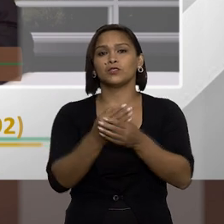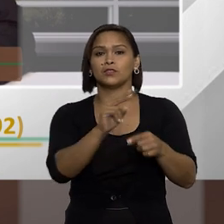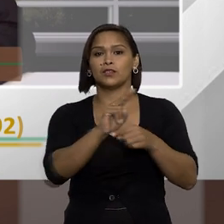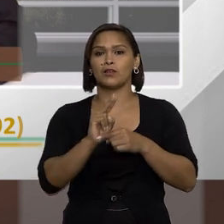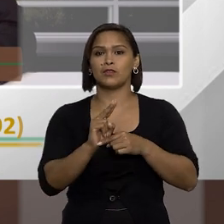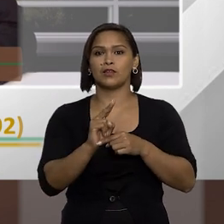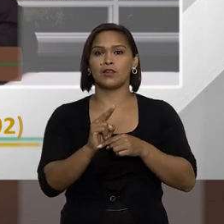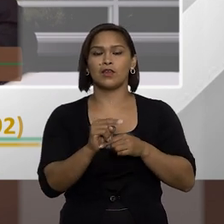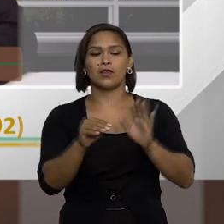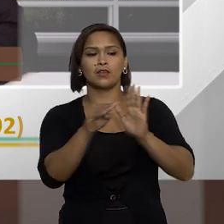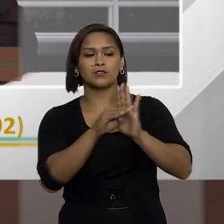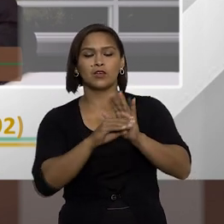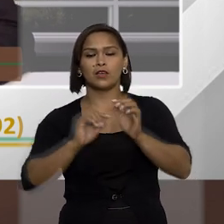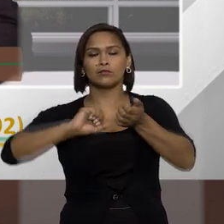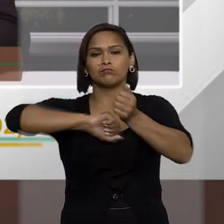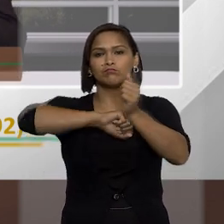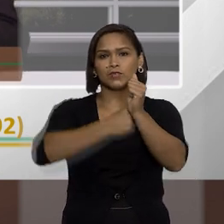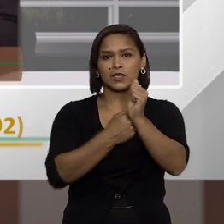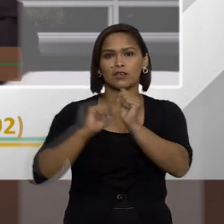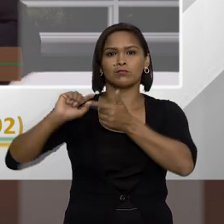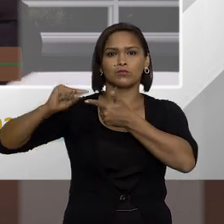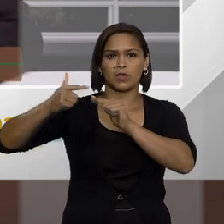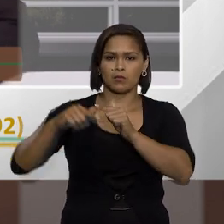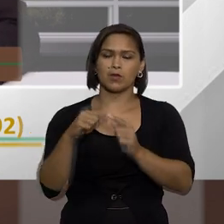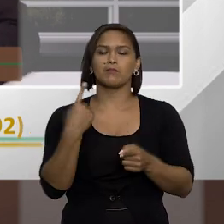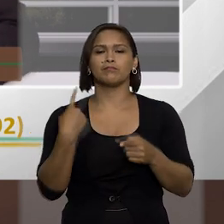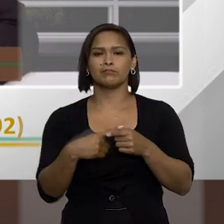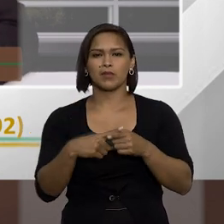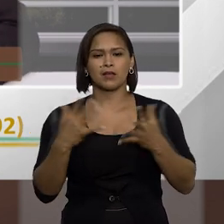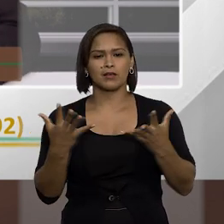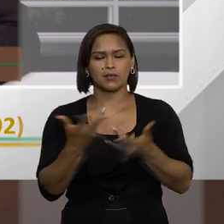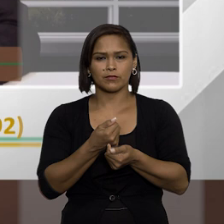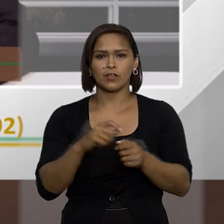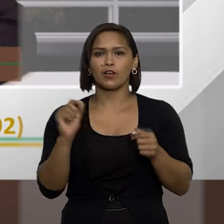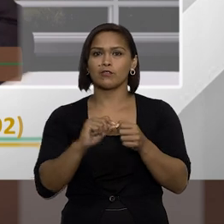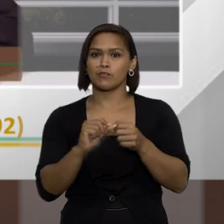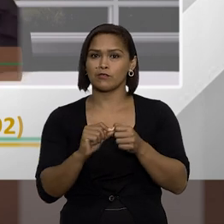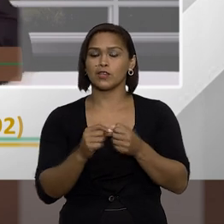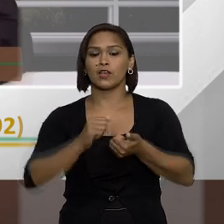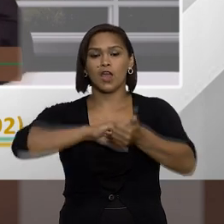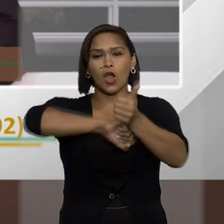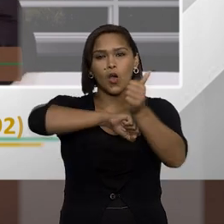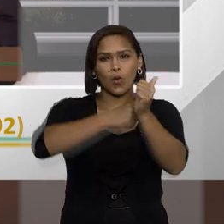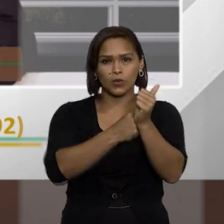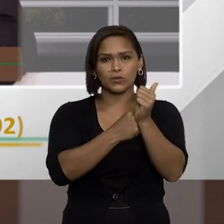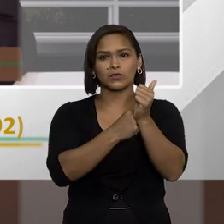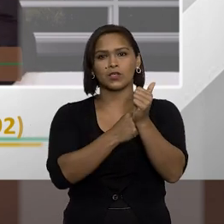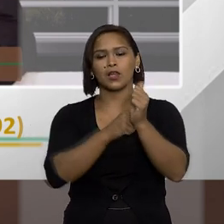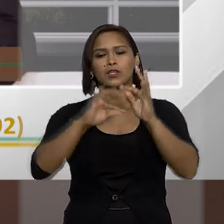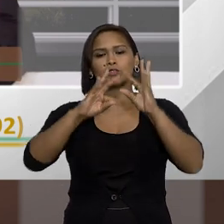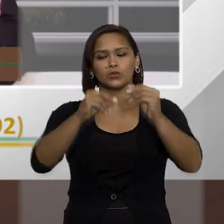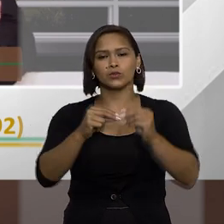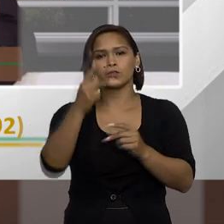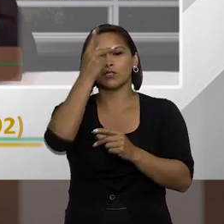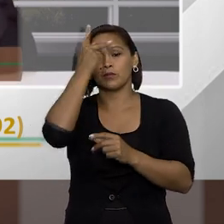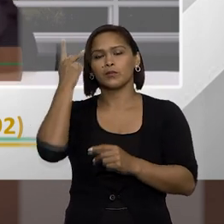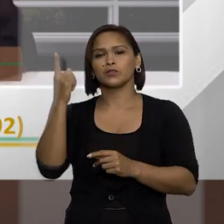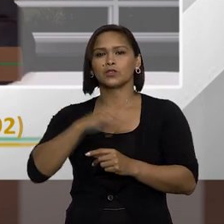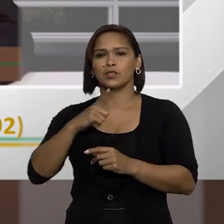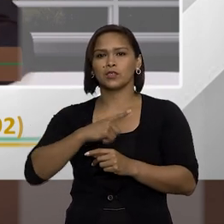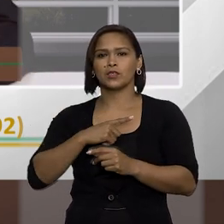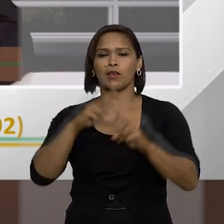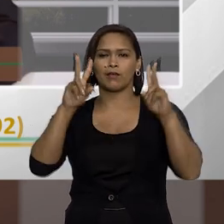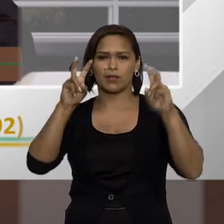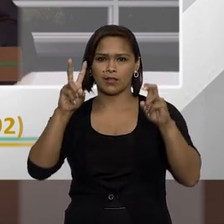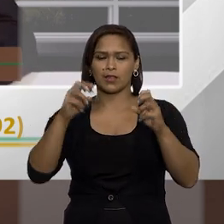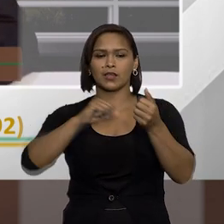que é a indisponibilidade dos bens que é algo excelente que tem que ser feito que realmente é congelar os bens daquela pessoa suspeita